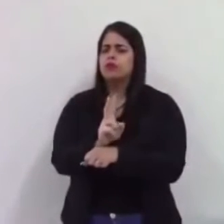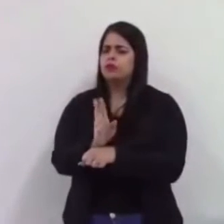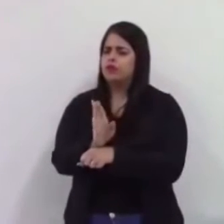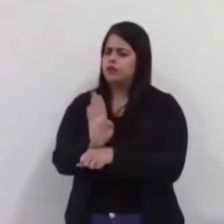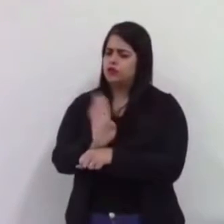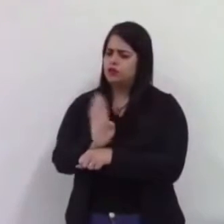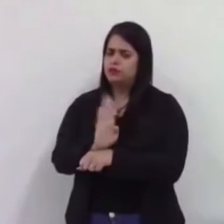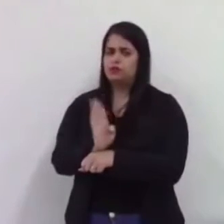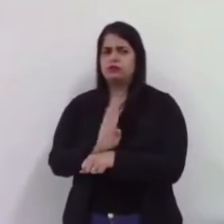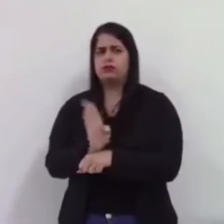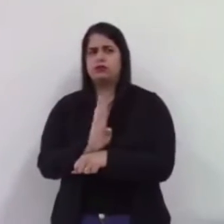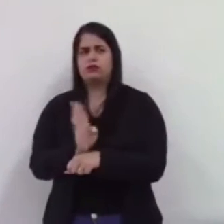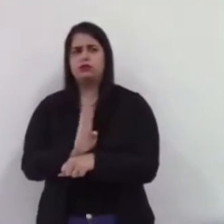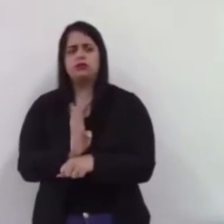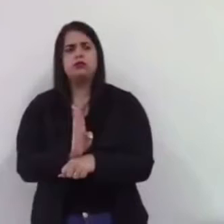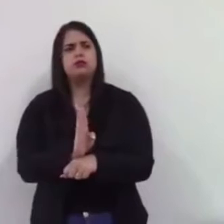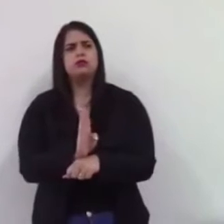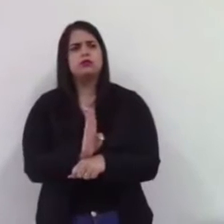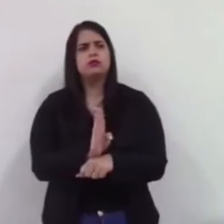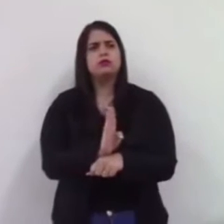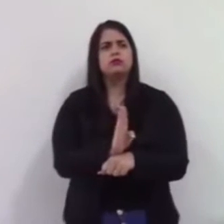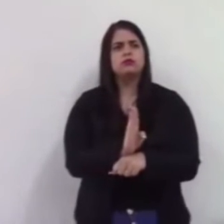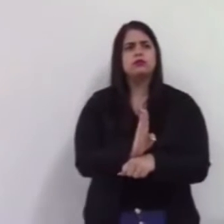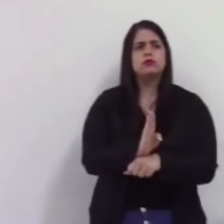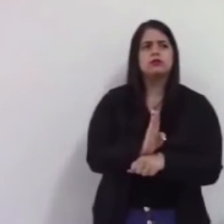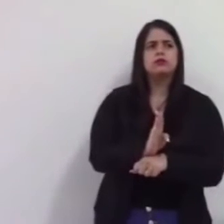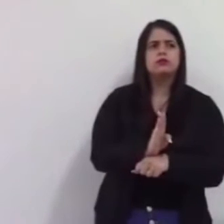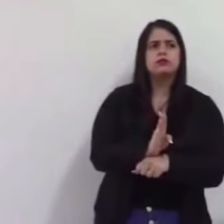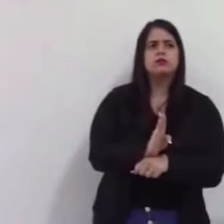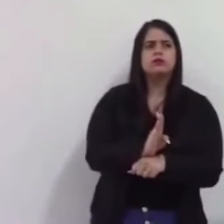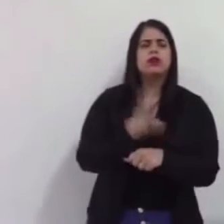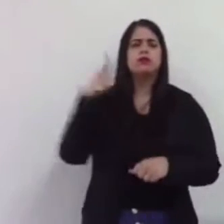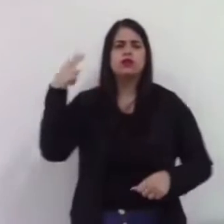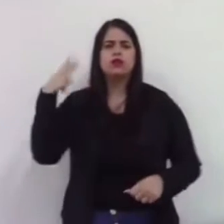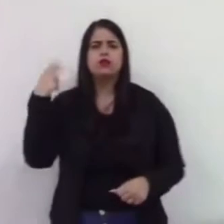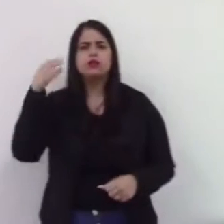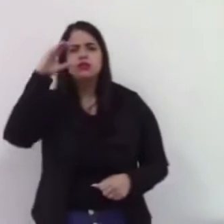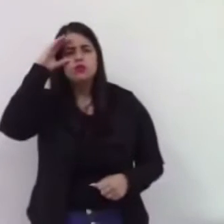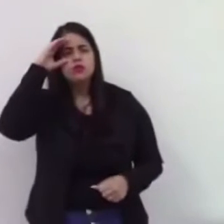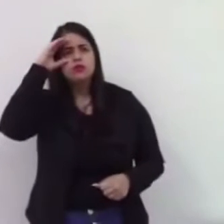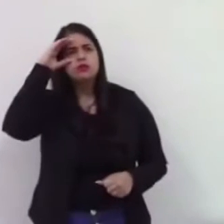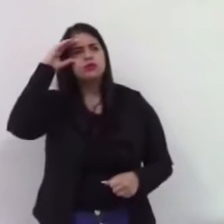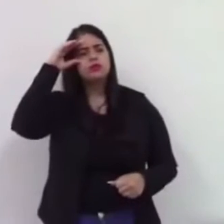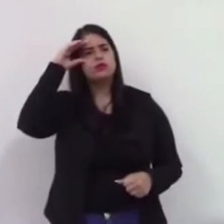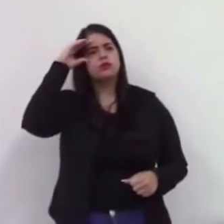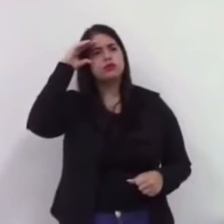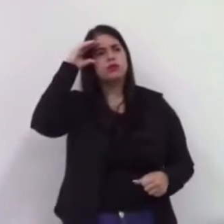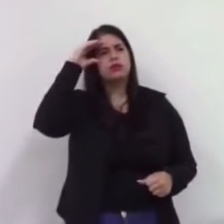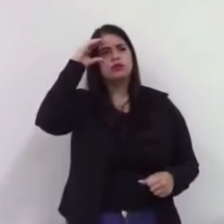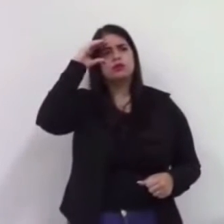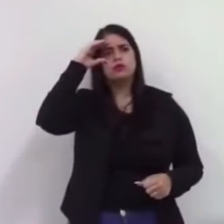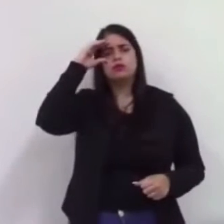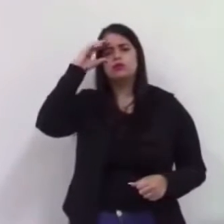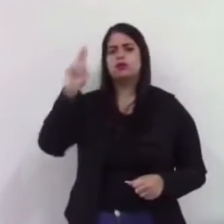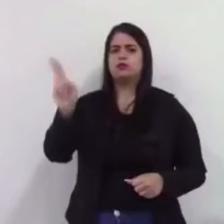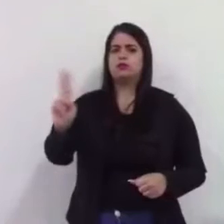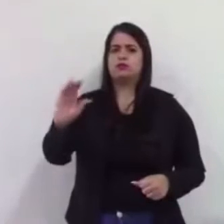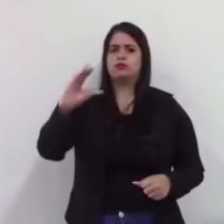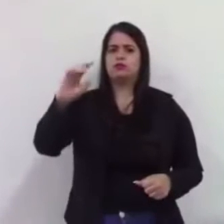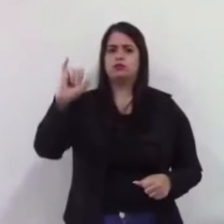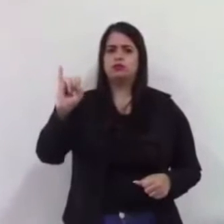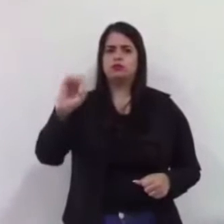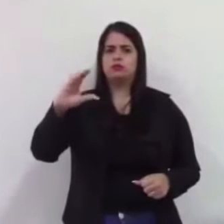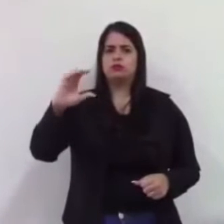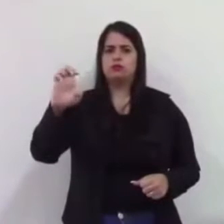Velho, no bairro aqui da colega Cícera. Se o colega, a colega que é lá do bairro, ontem acho que chegou